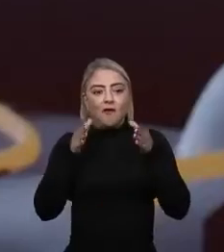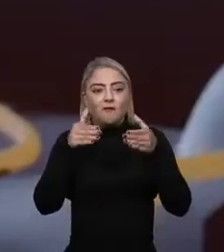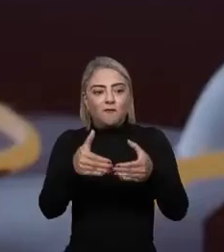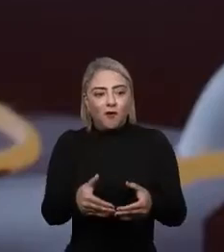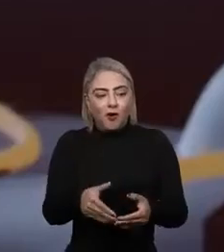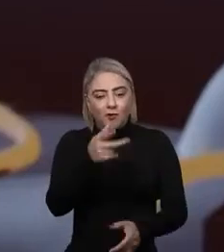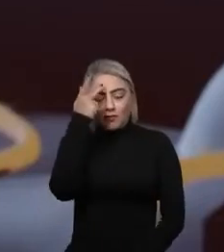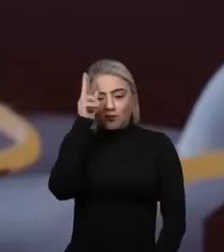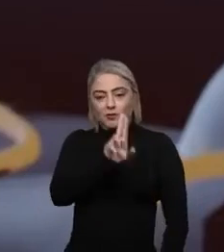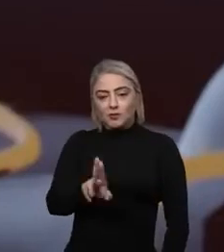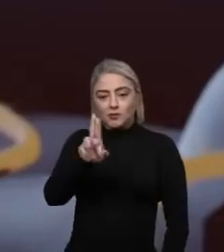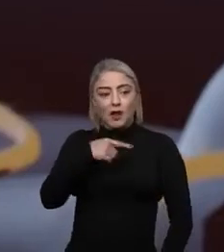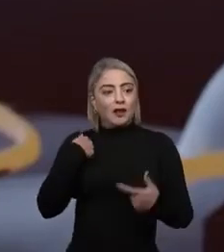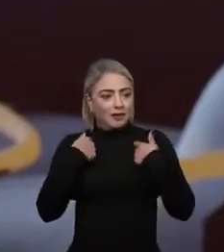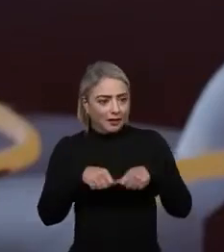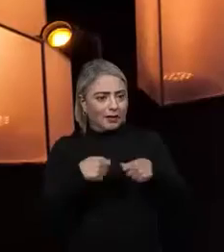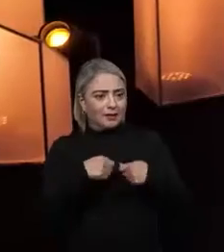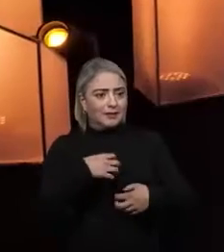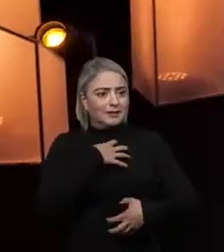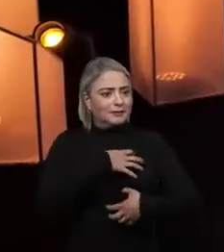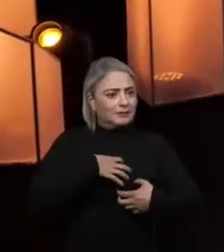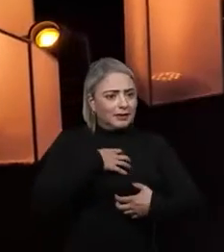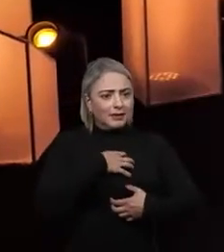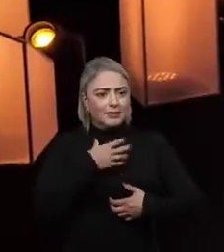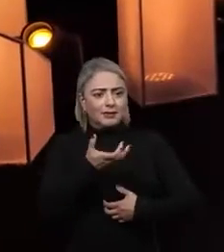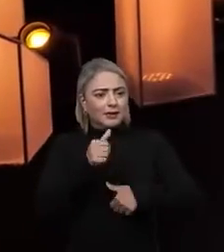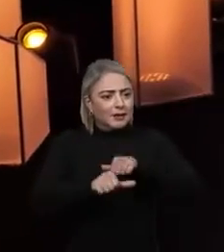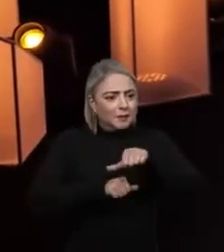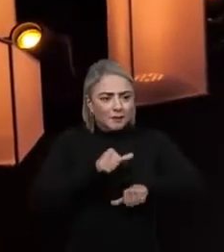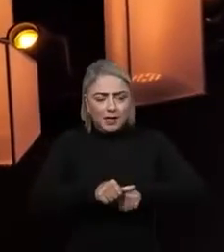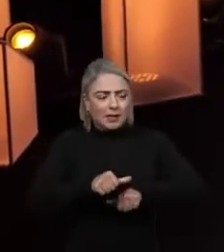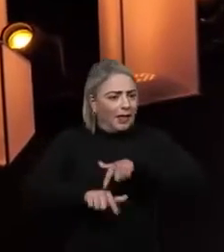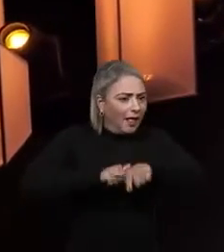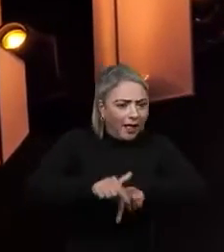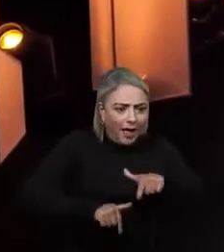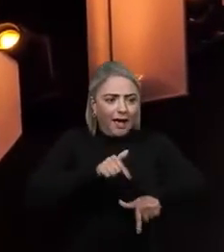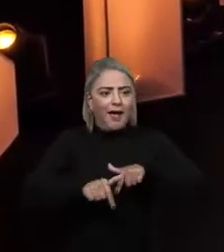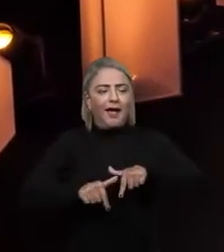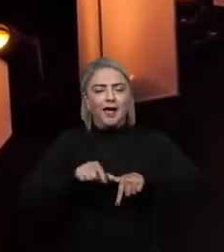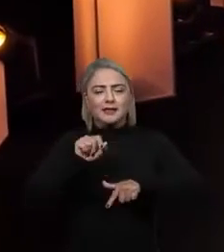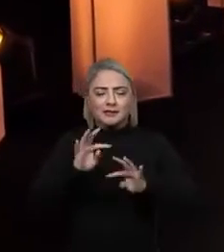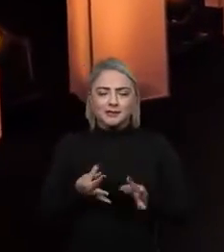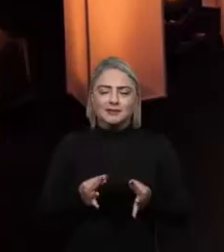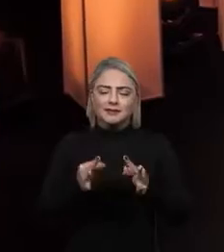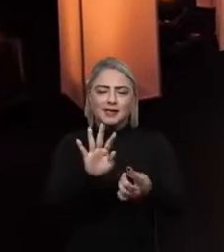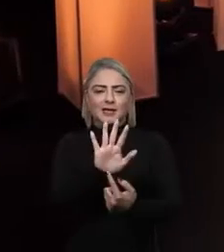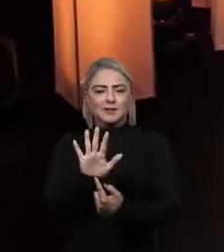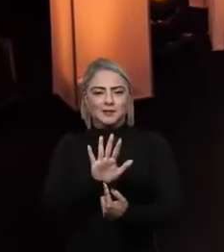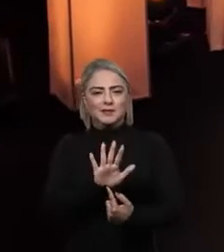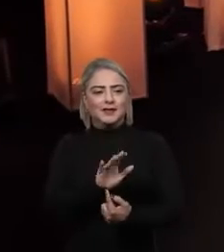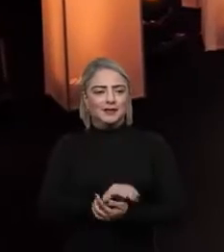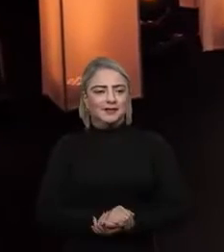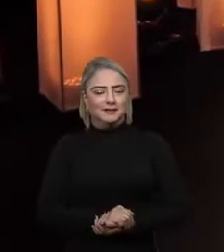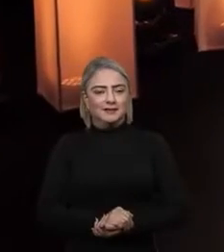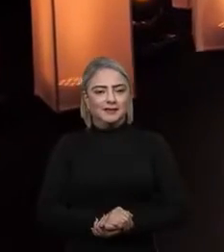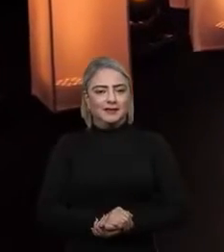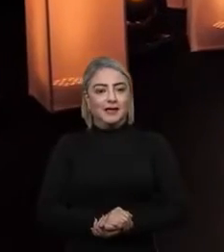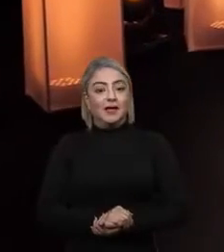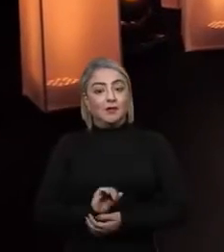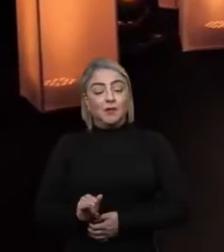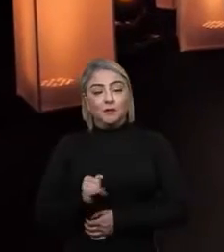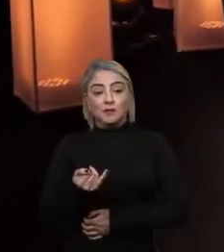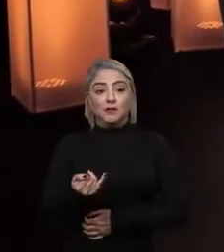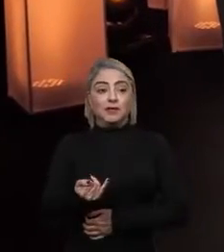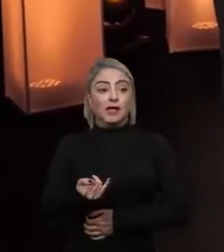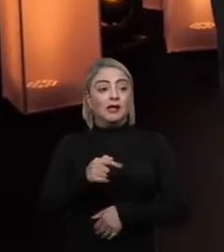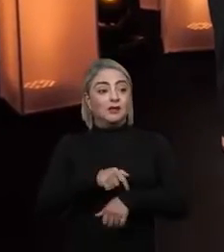e na necessidade do usuário, a inquietude de querer mudar, meter a mão na massa e aí sim a tecnologia ajudando. Eu vou aproveitar, porque a gente